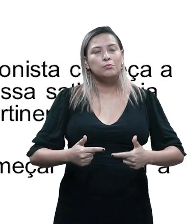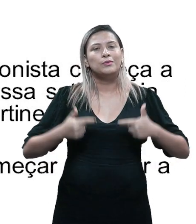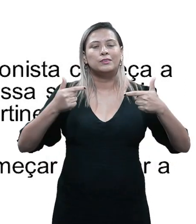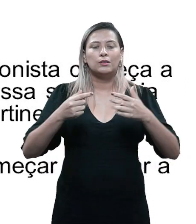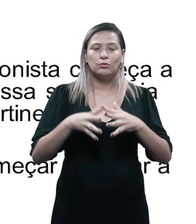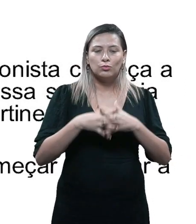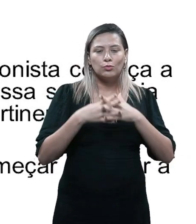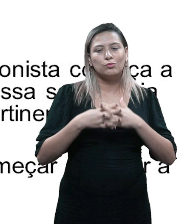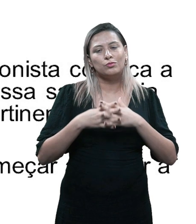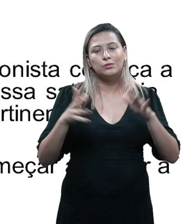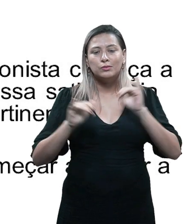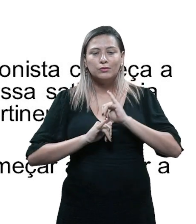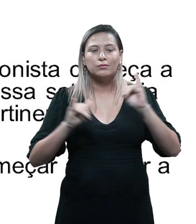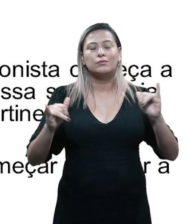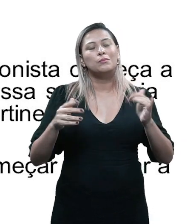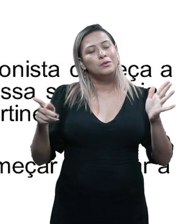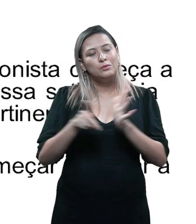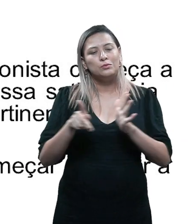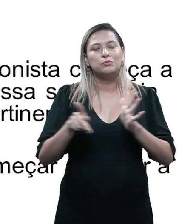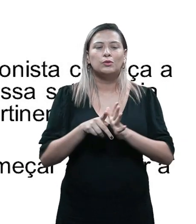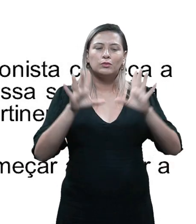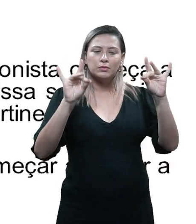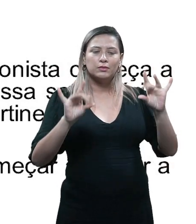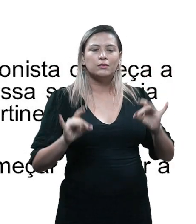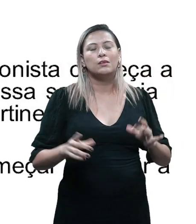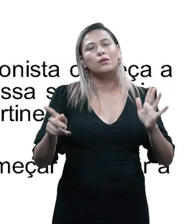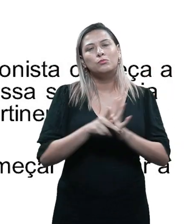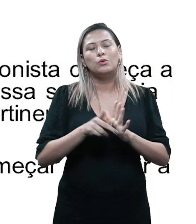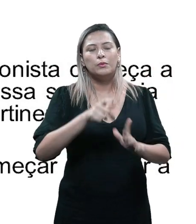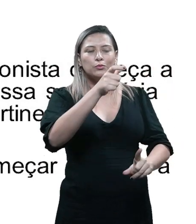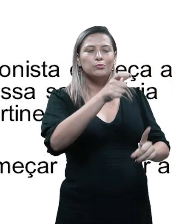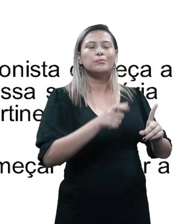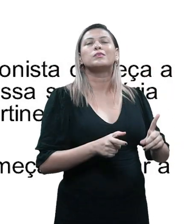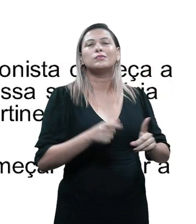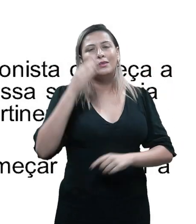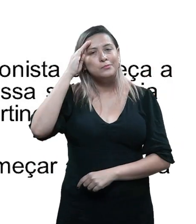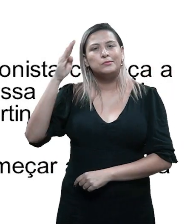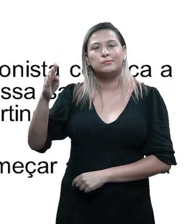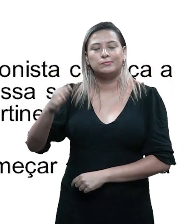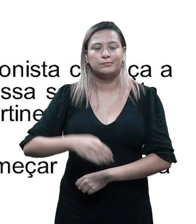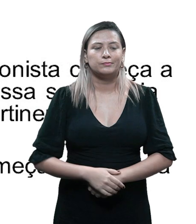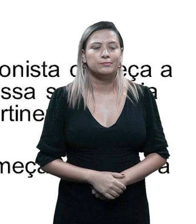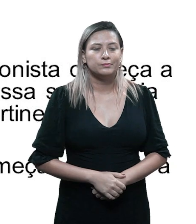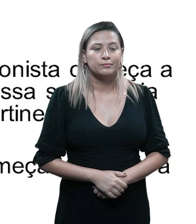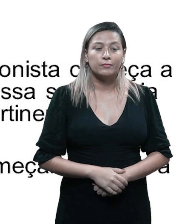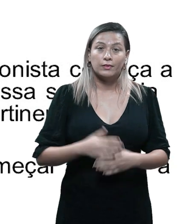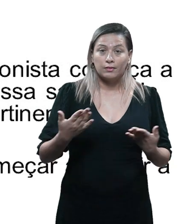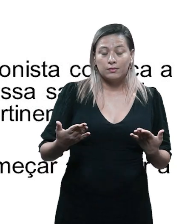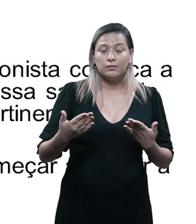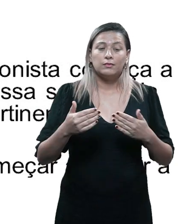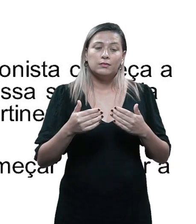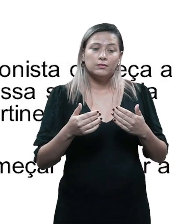certas informações pertinentes e específicas sobre o personagem principal. Já a